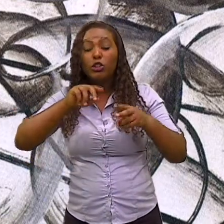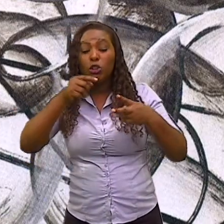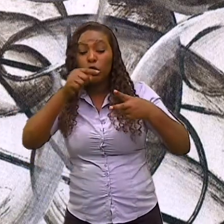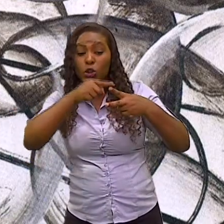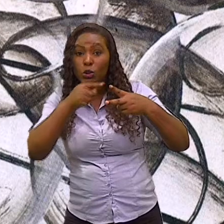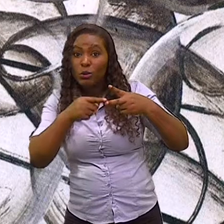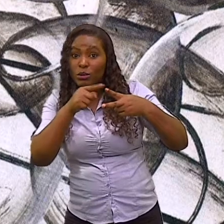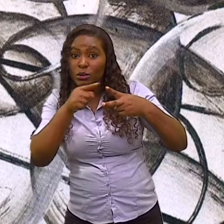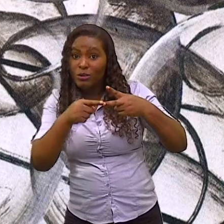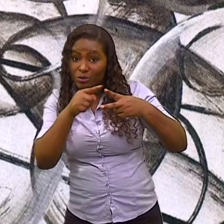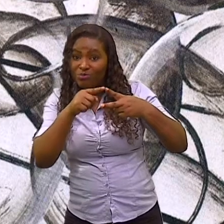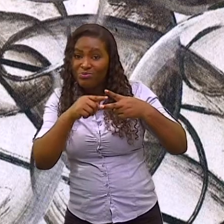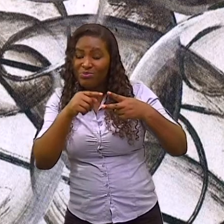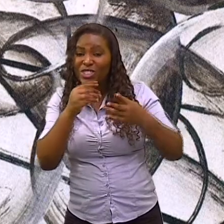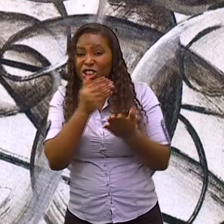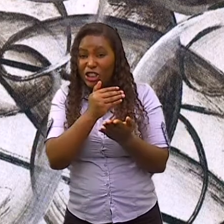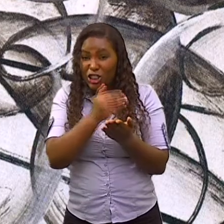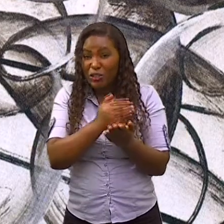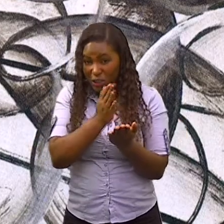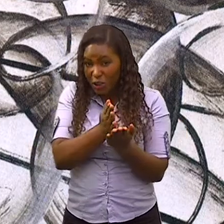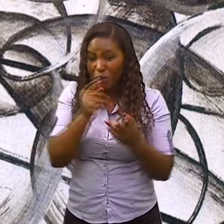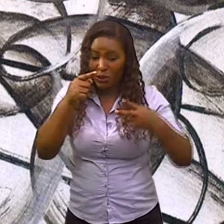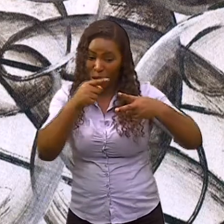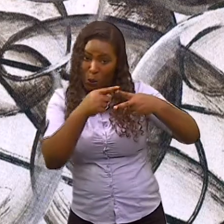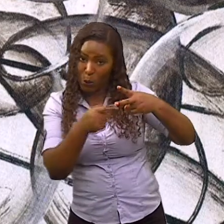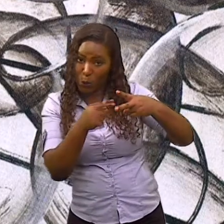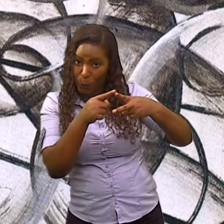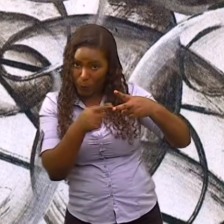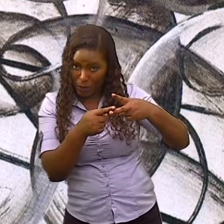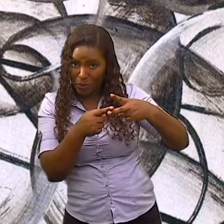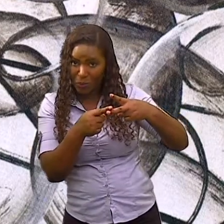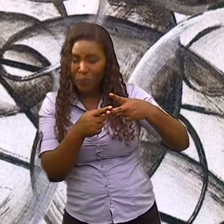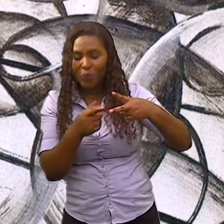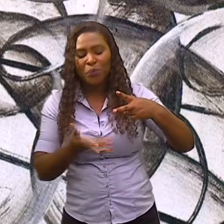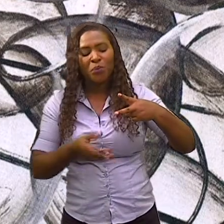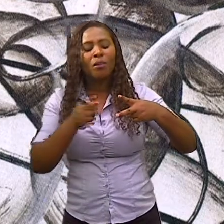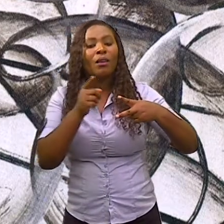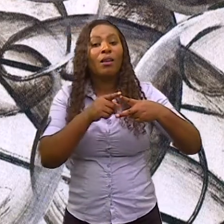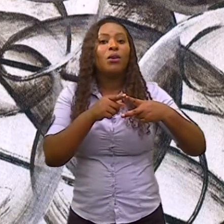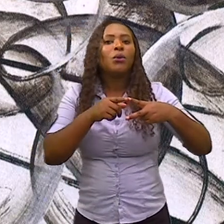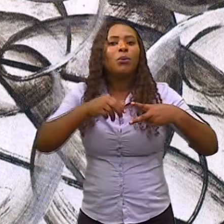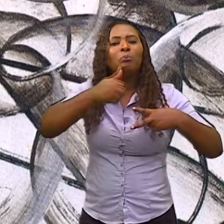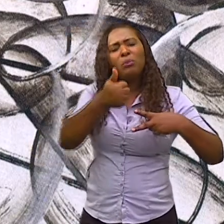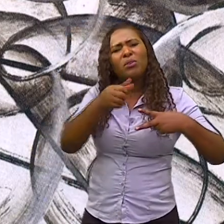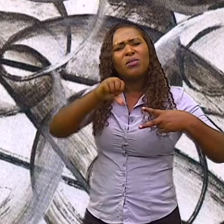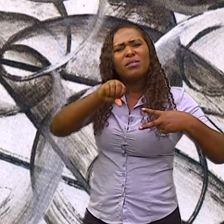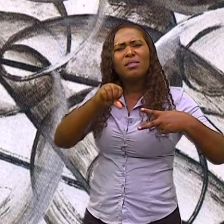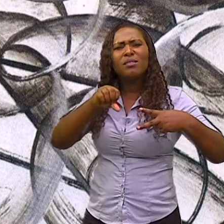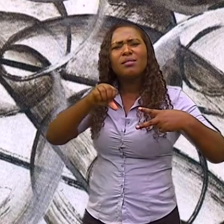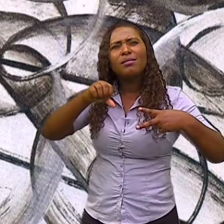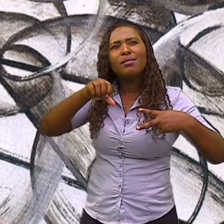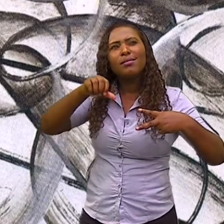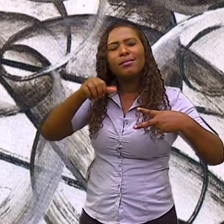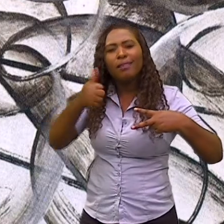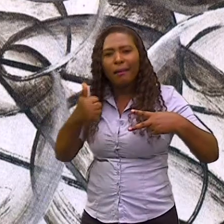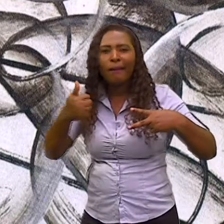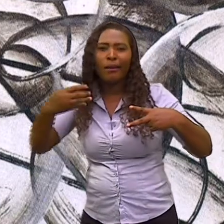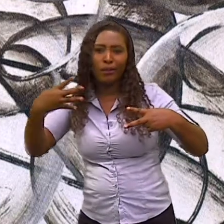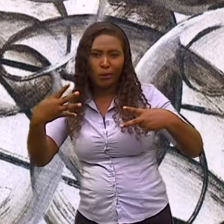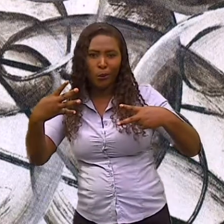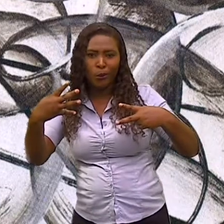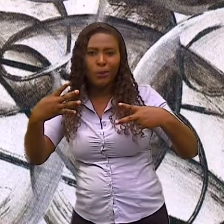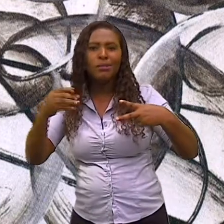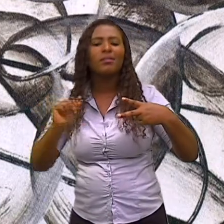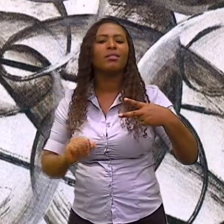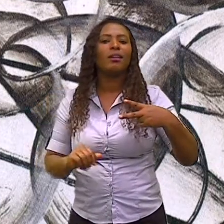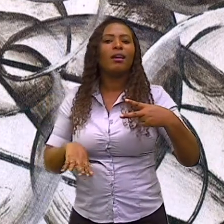O movimento teve o seu melhor momento entre 1907 e 1914 e mudou para sempre a forma